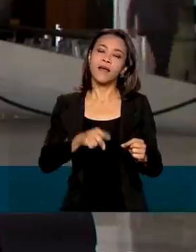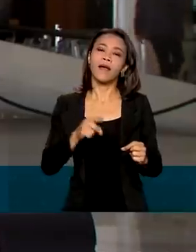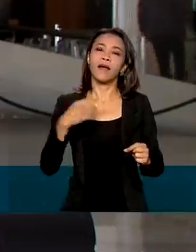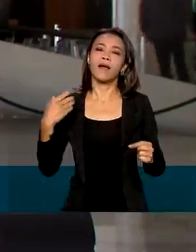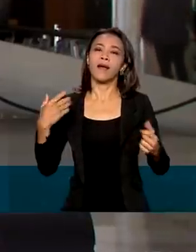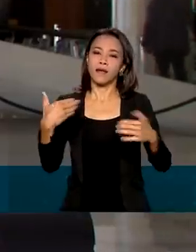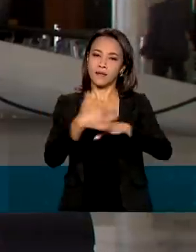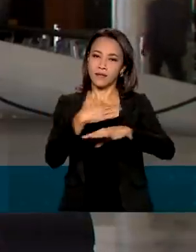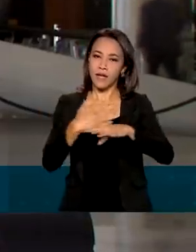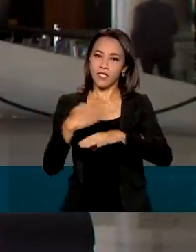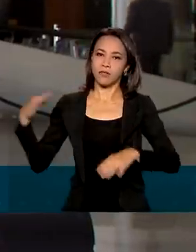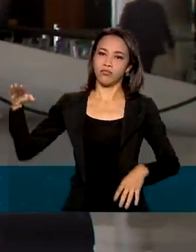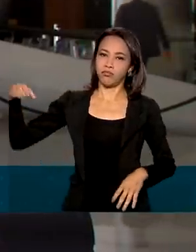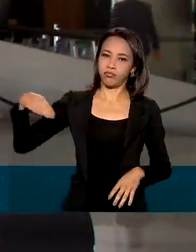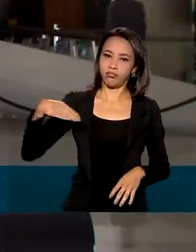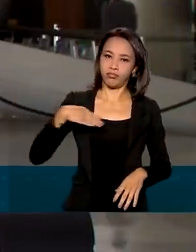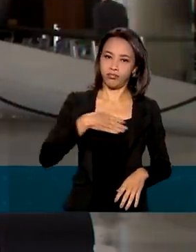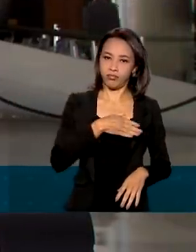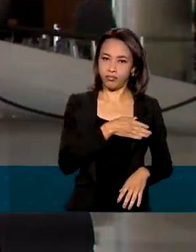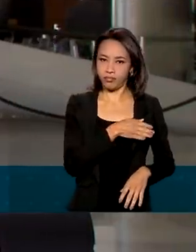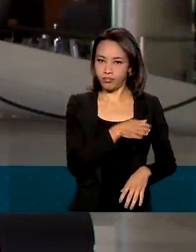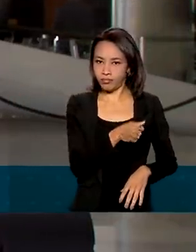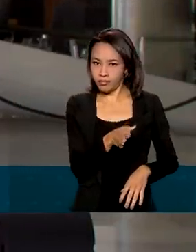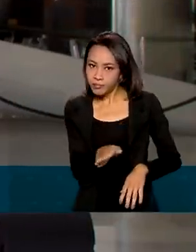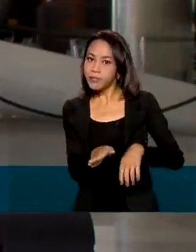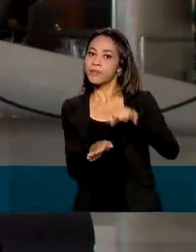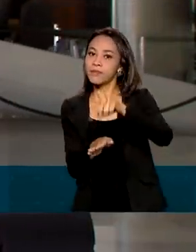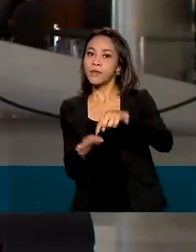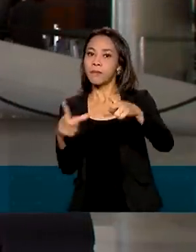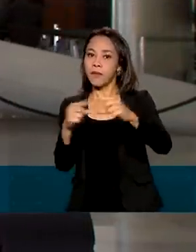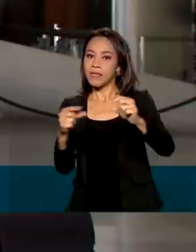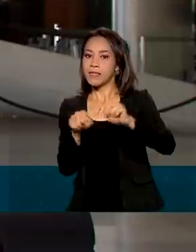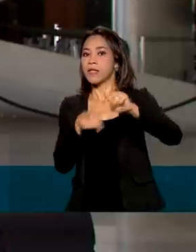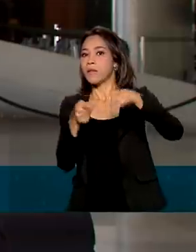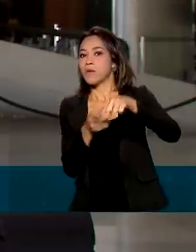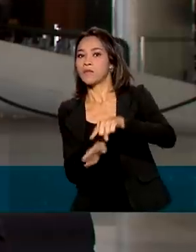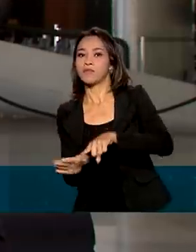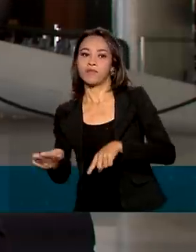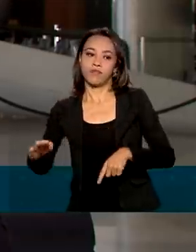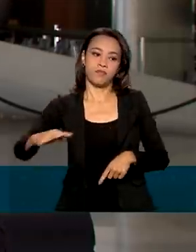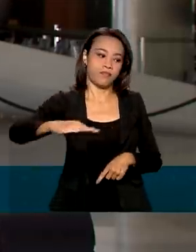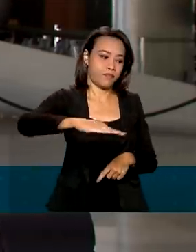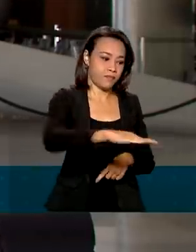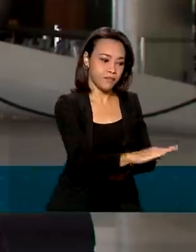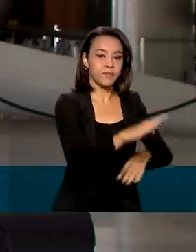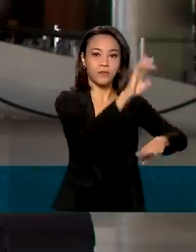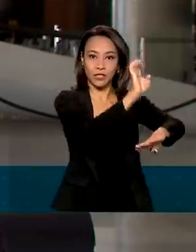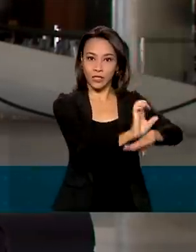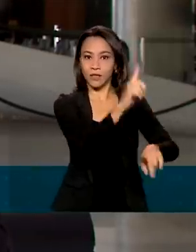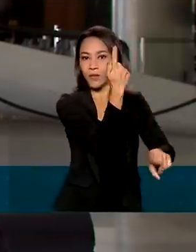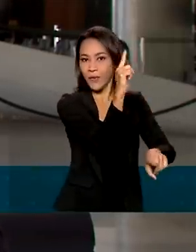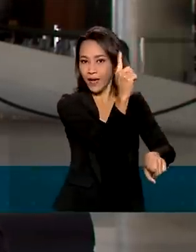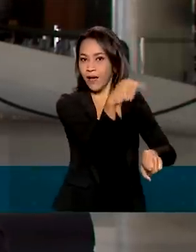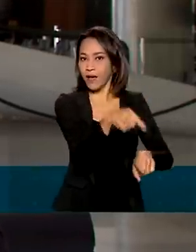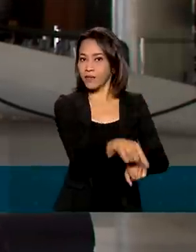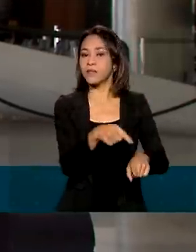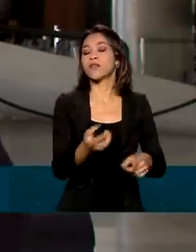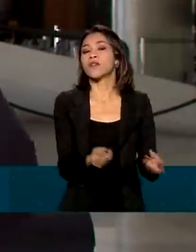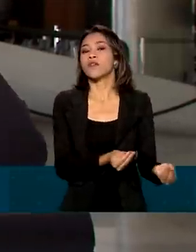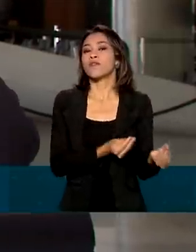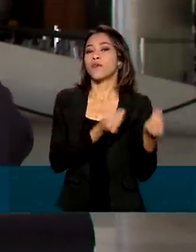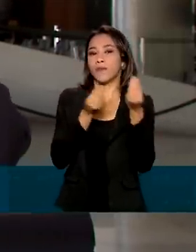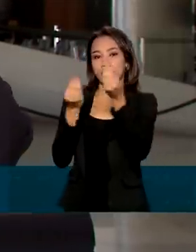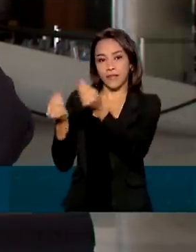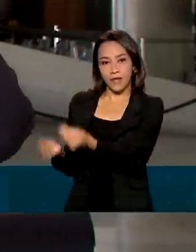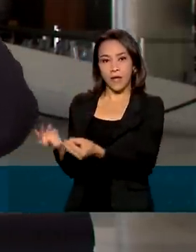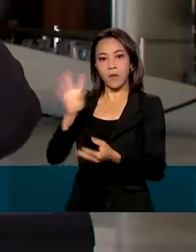rota até Formosa, do Rio de Janeiro até Formosa. O corpo de fuzileiros vão entregar ao presidente Jair Bolsonaro e também ao ministro da Defesa,